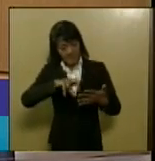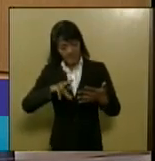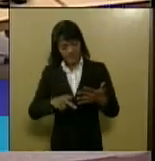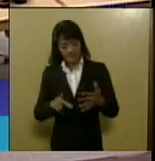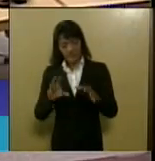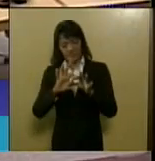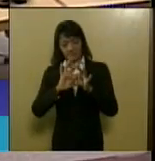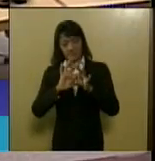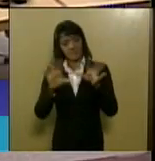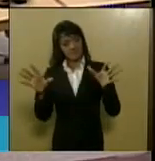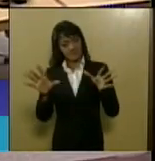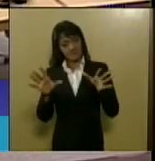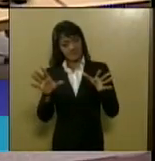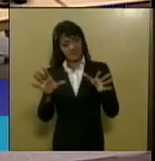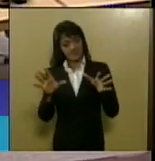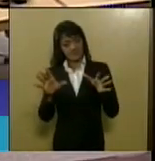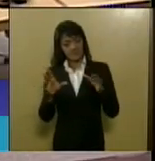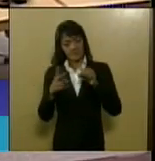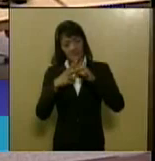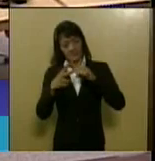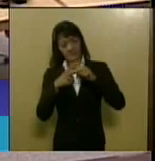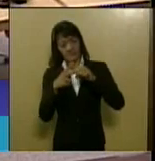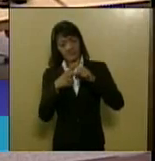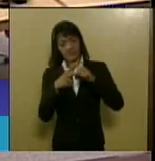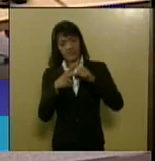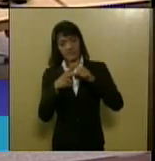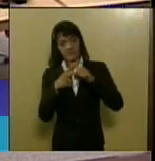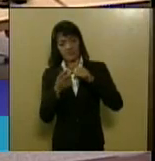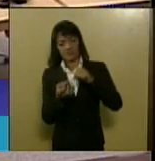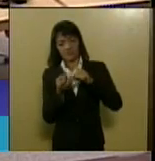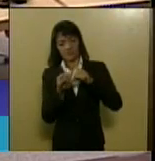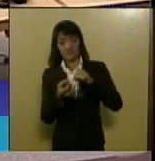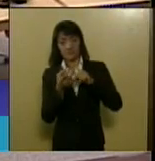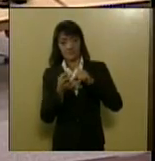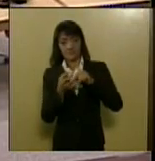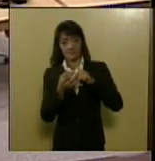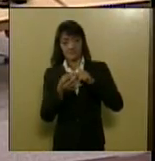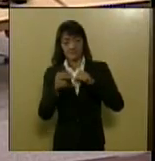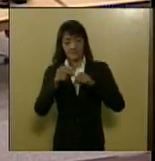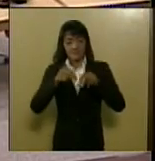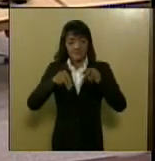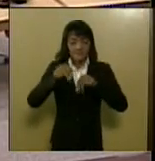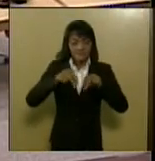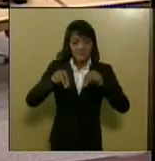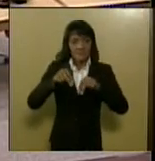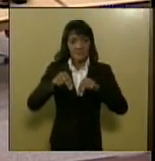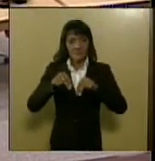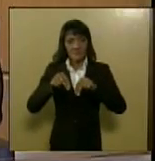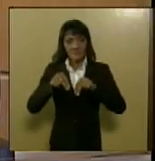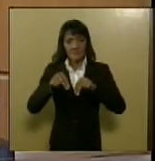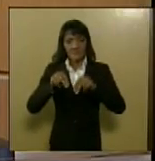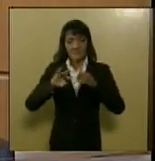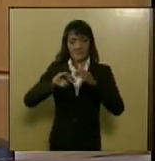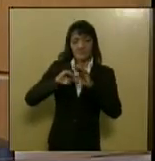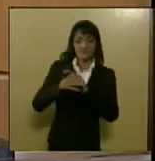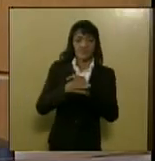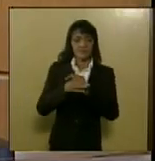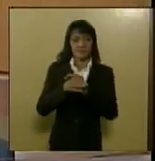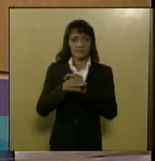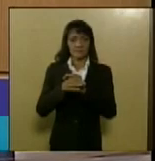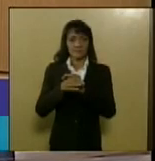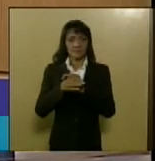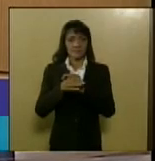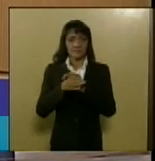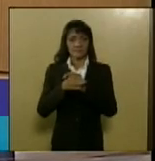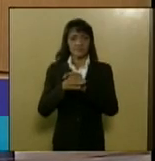liberadas na queima de cigarro a nicotina ali é o que vicia o indivíduo é que causa